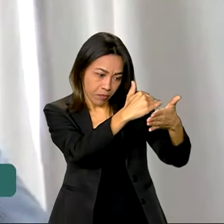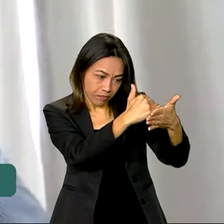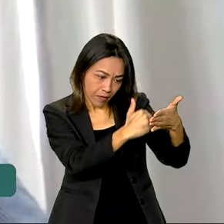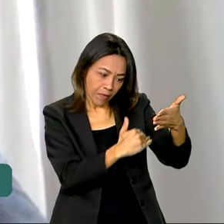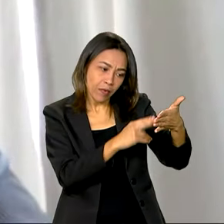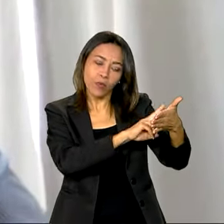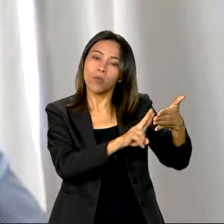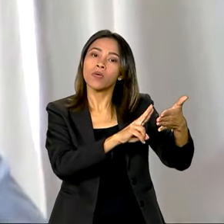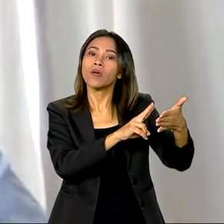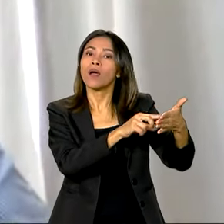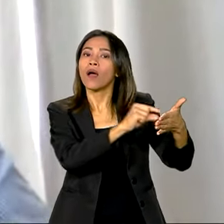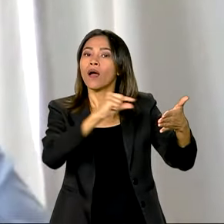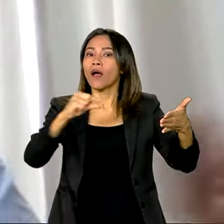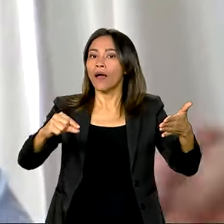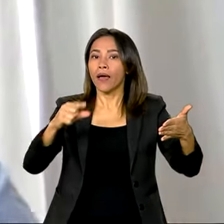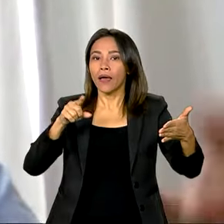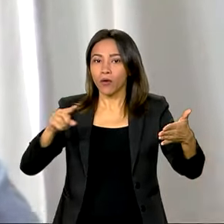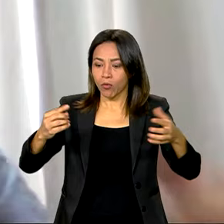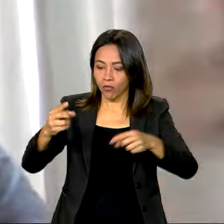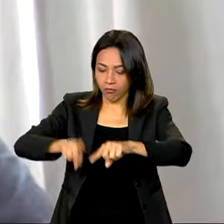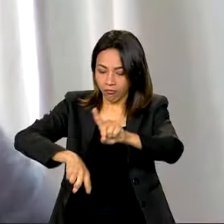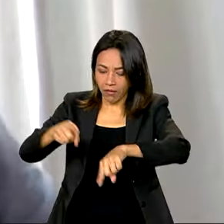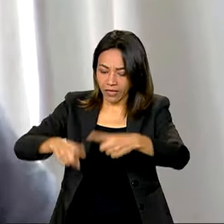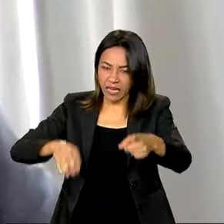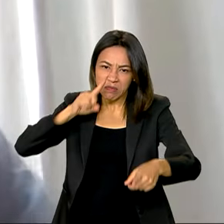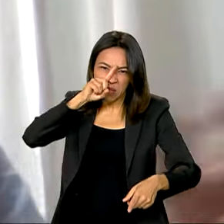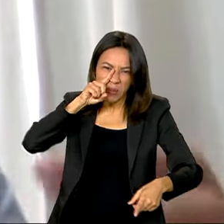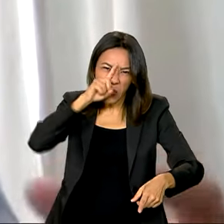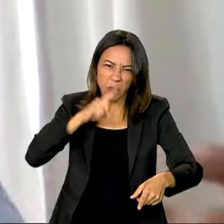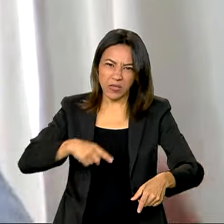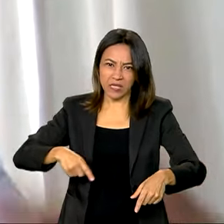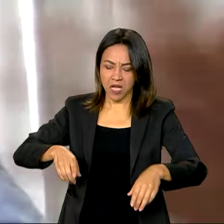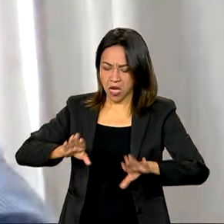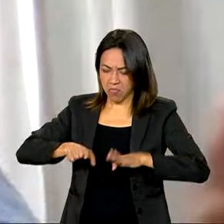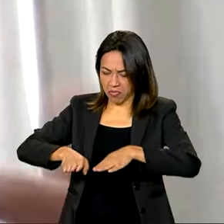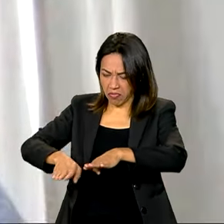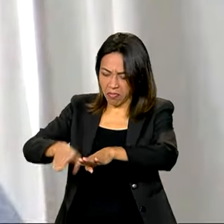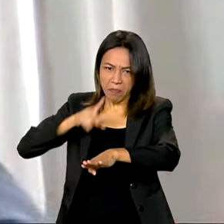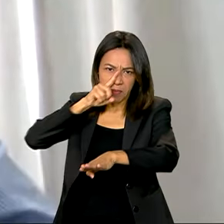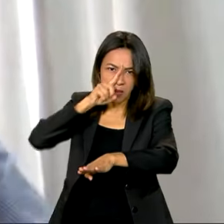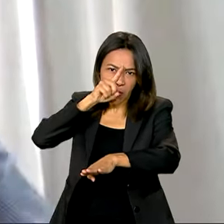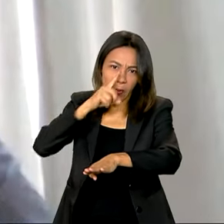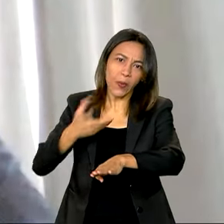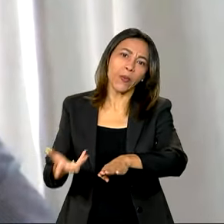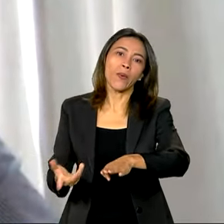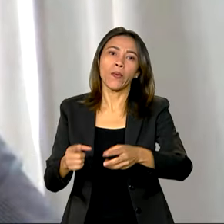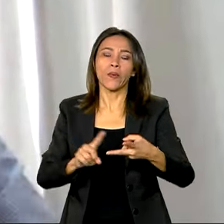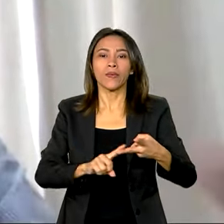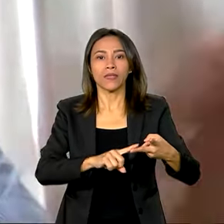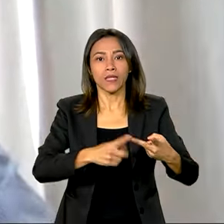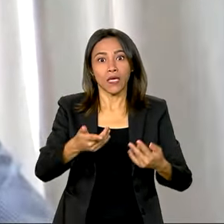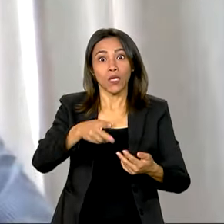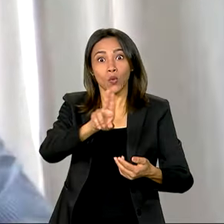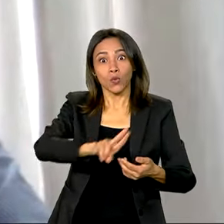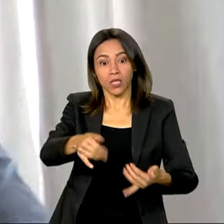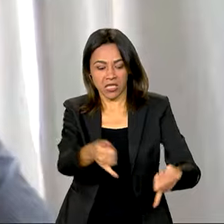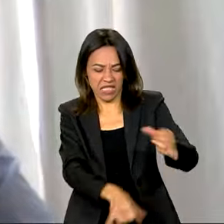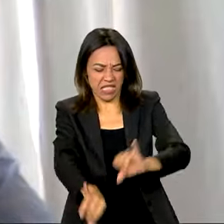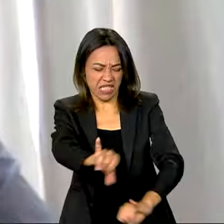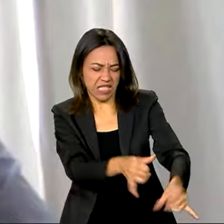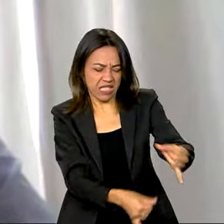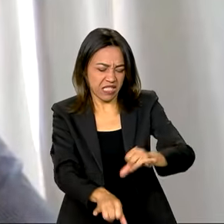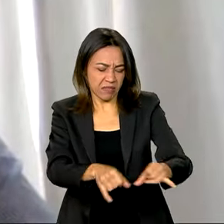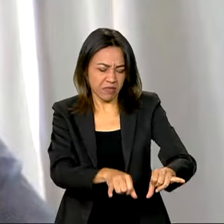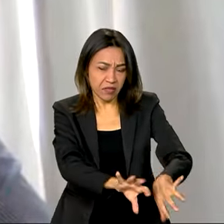ferramentas perigosas, com máquinas perigosas, atividades com produtos químicos prejudiciais à